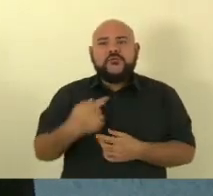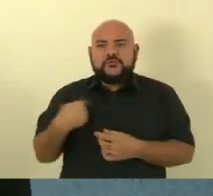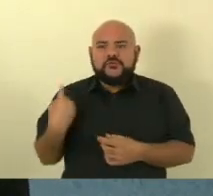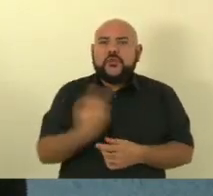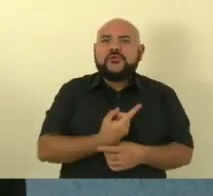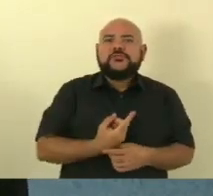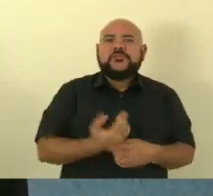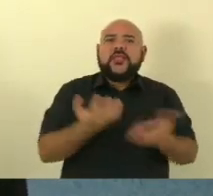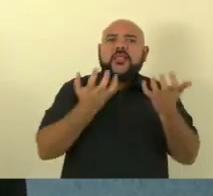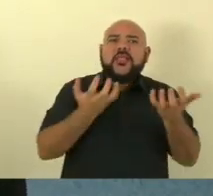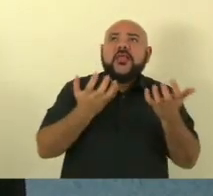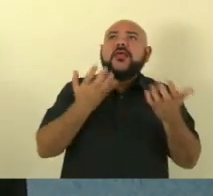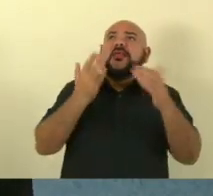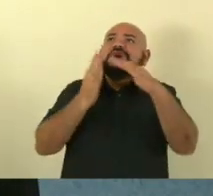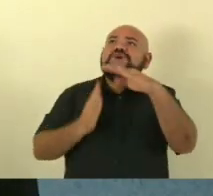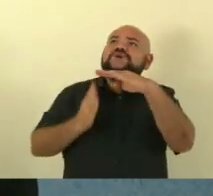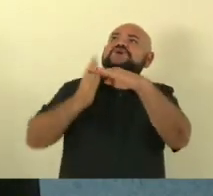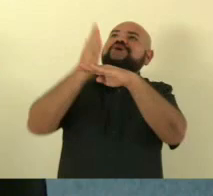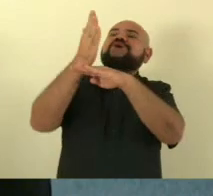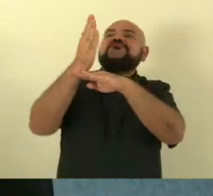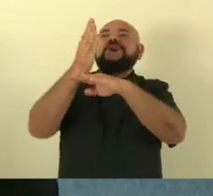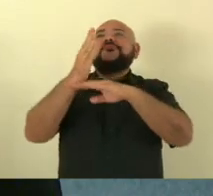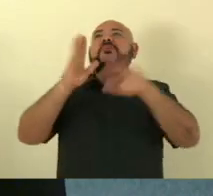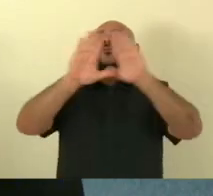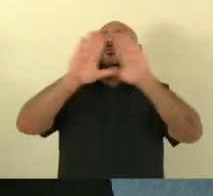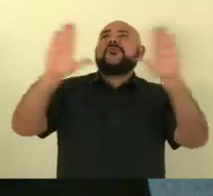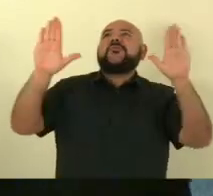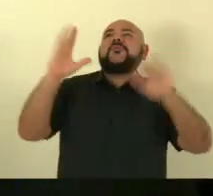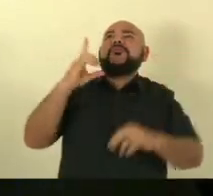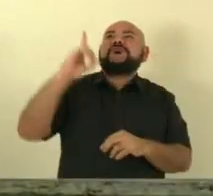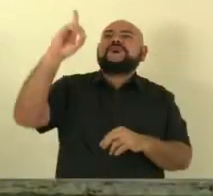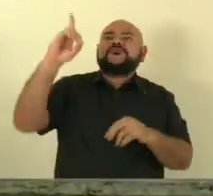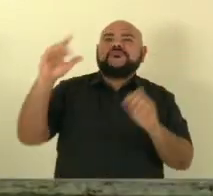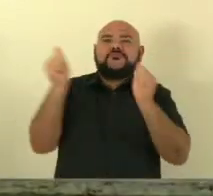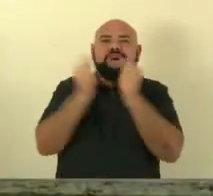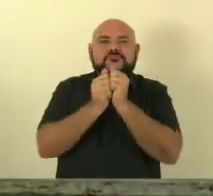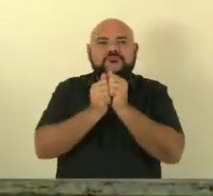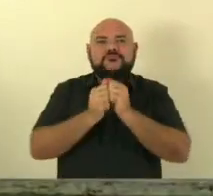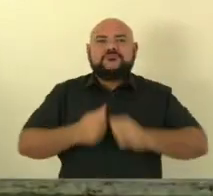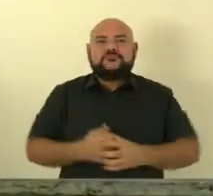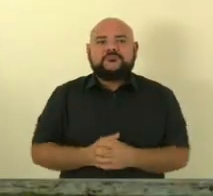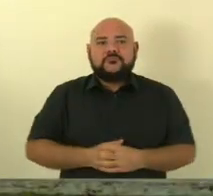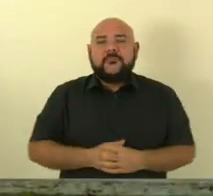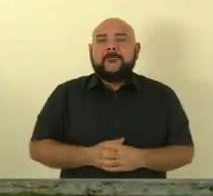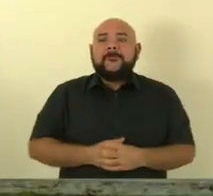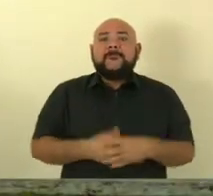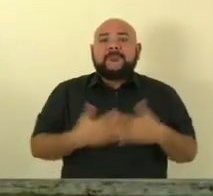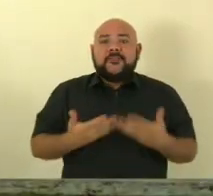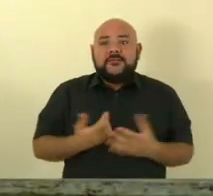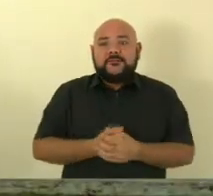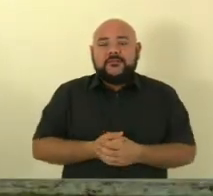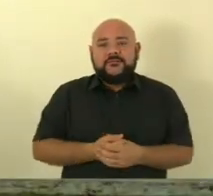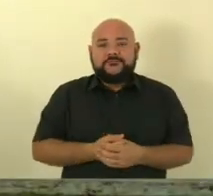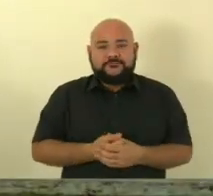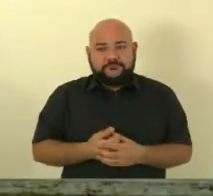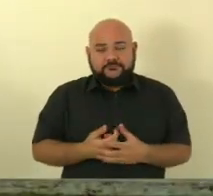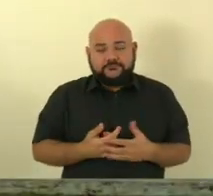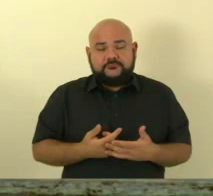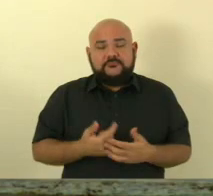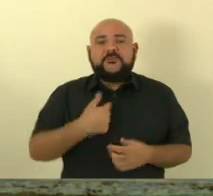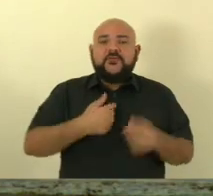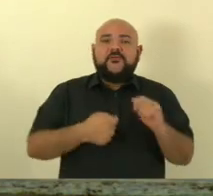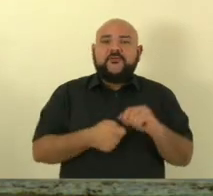serão acrescentadas à população capixaba. Deus abençoe. Muito obrigado, presidente. Muito obrigado, deputado Alcântor Filho. pela ordem. Pois não, deputado Thiago. Só para fazer